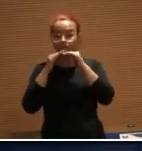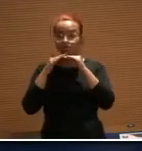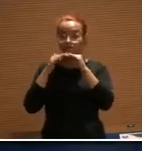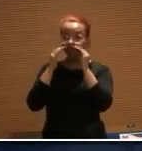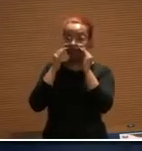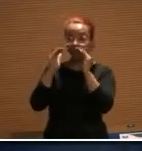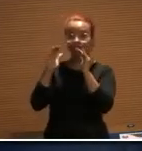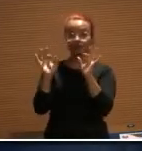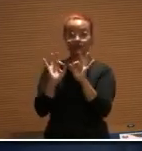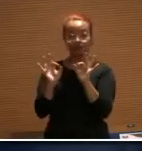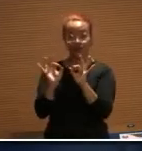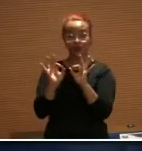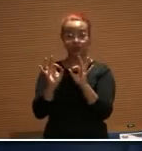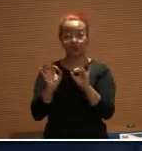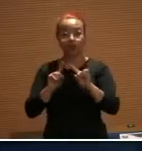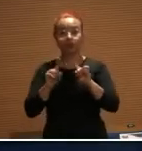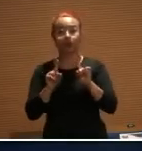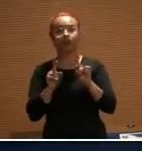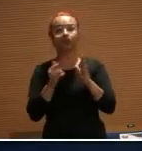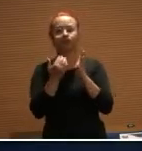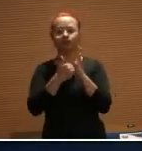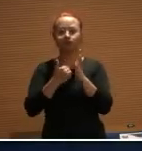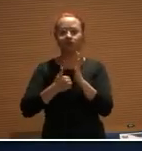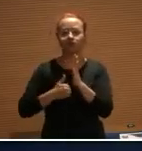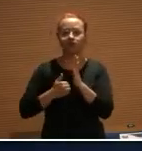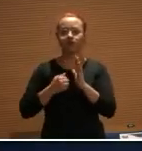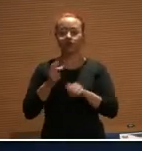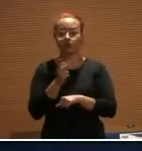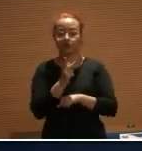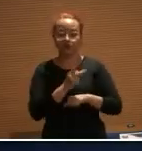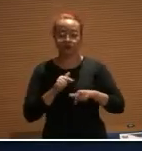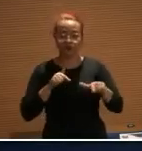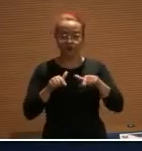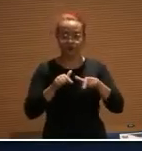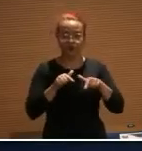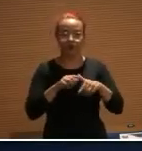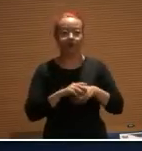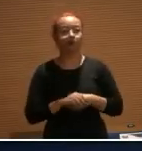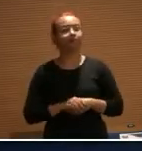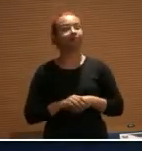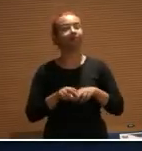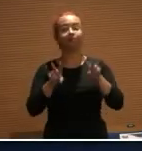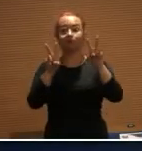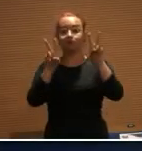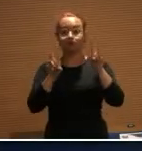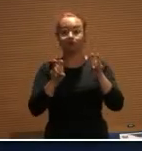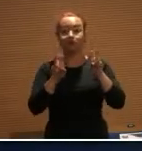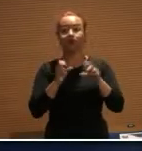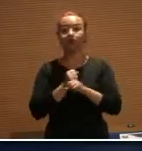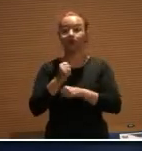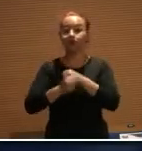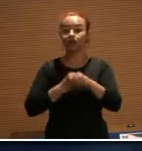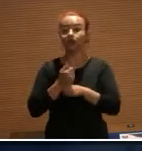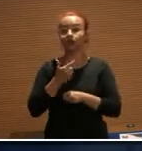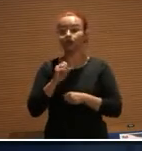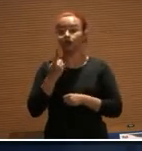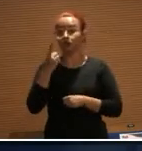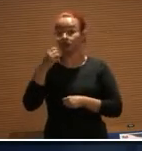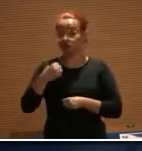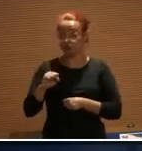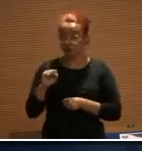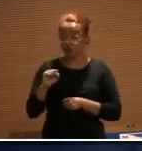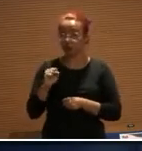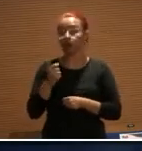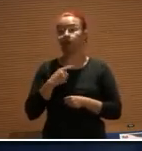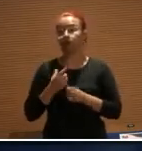não afasta a atuação dos procuradores da procuradora do trabalho. O tema é sensível. Em 2018, nós criamos um